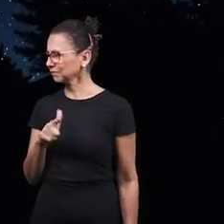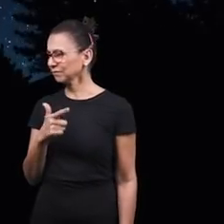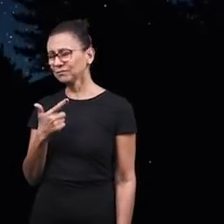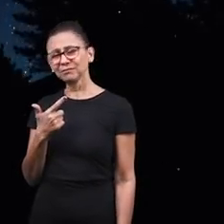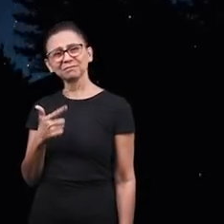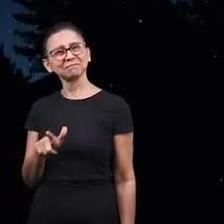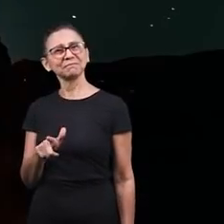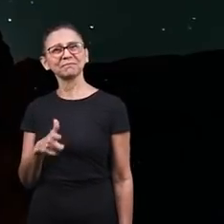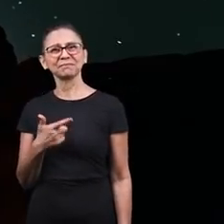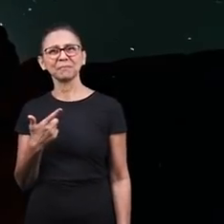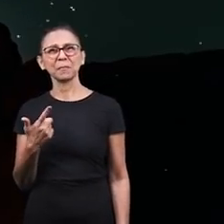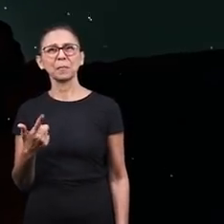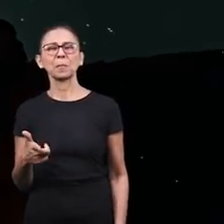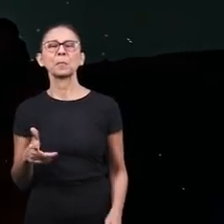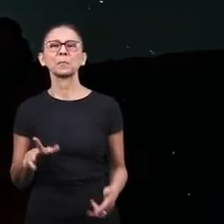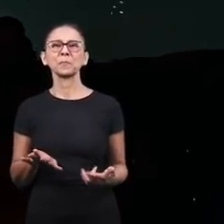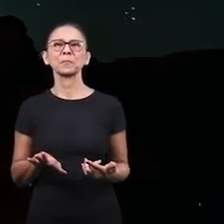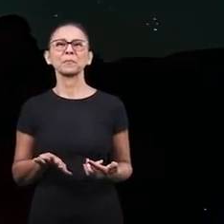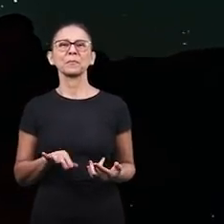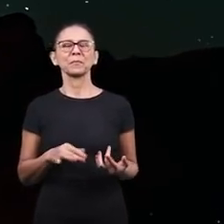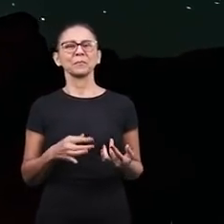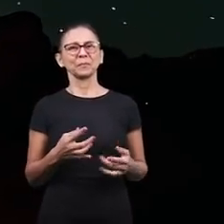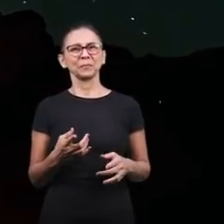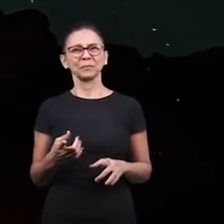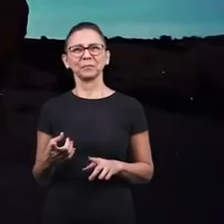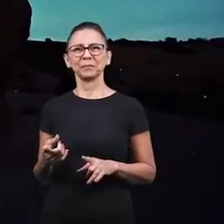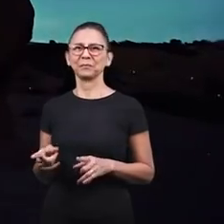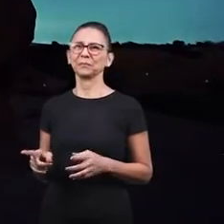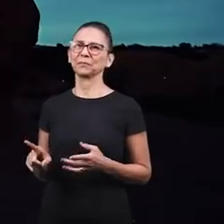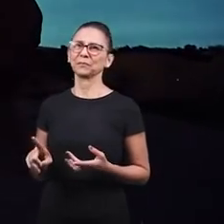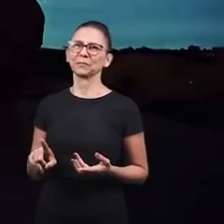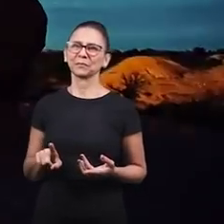comparar